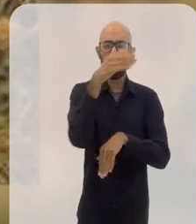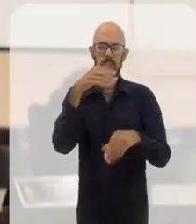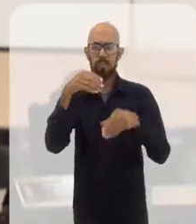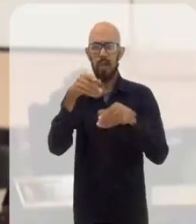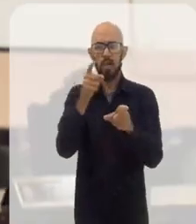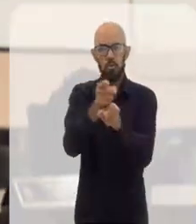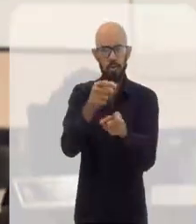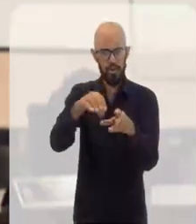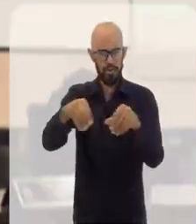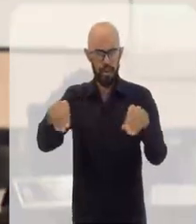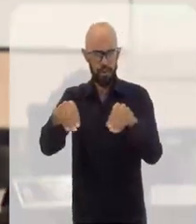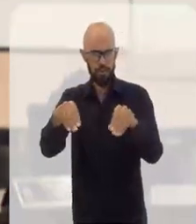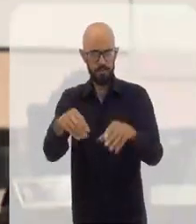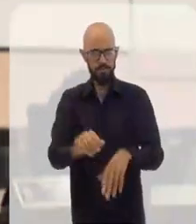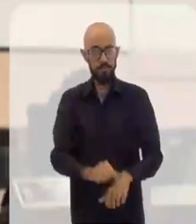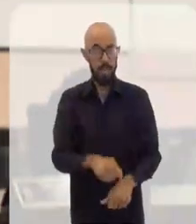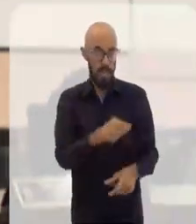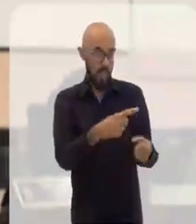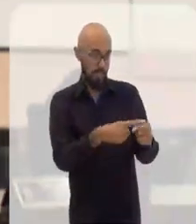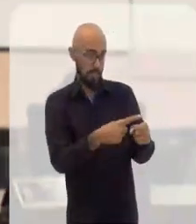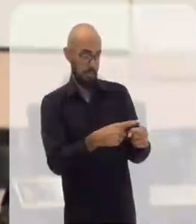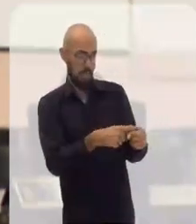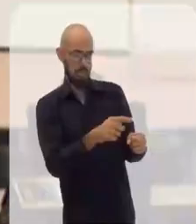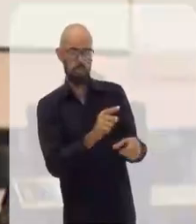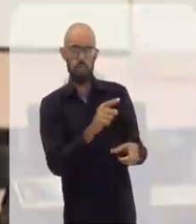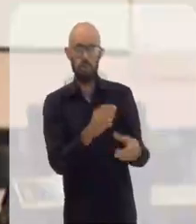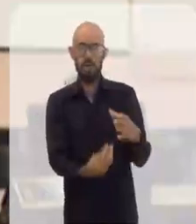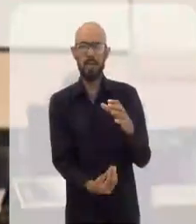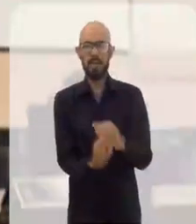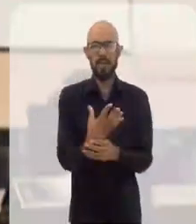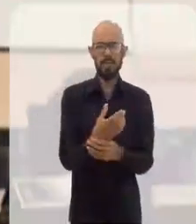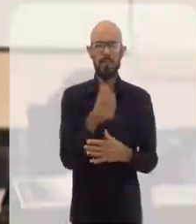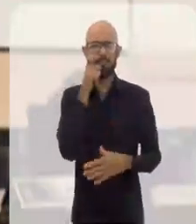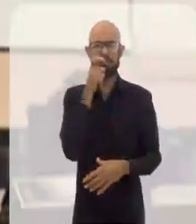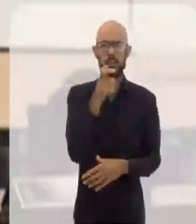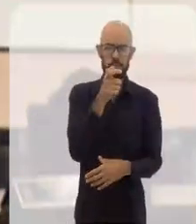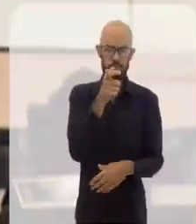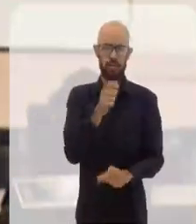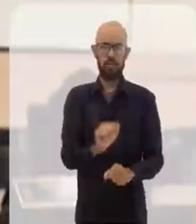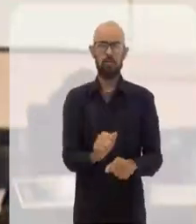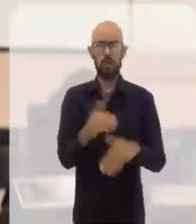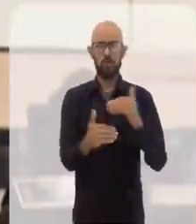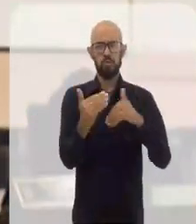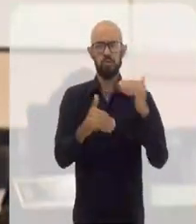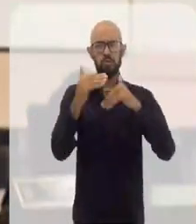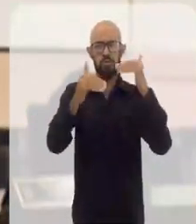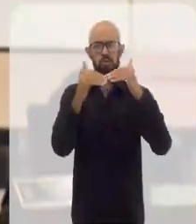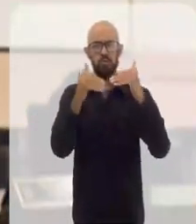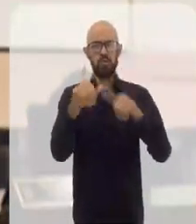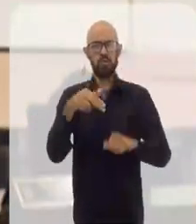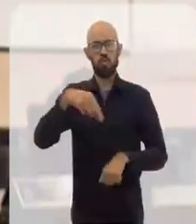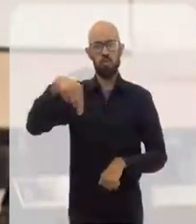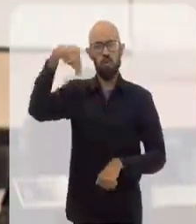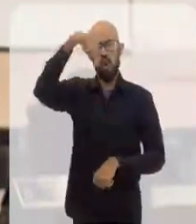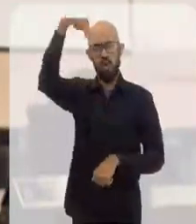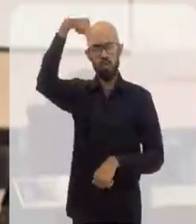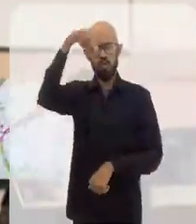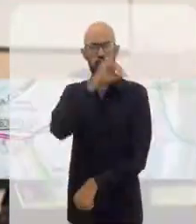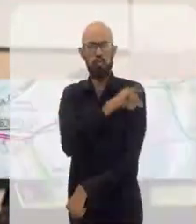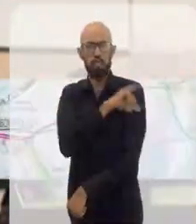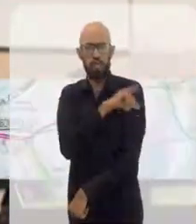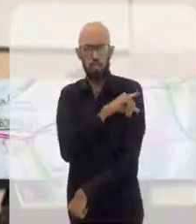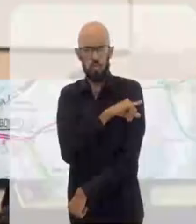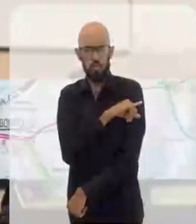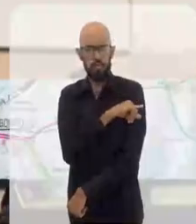terras. Itaperuna foi uma criação interessante para o desenvolvimento do extremo norte do estado do Rio de